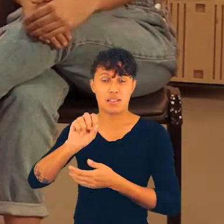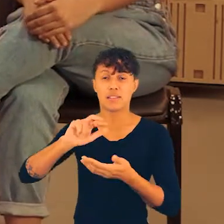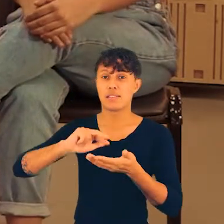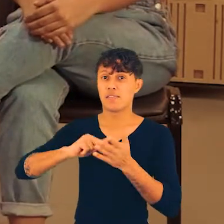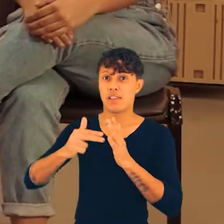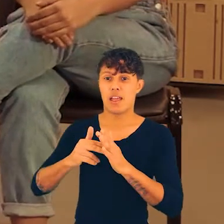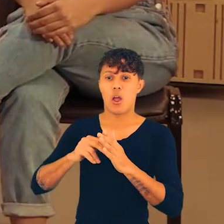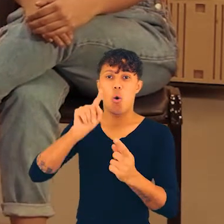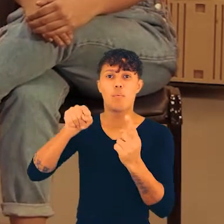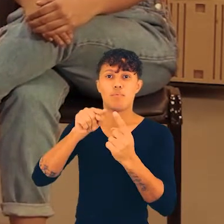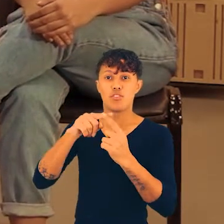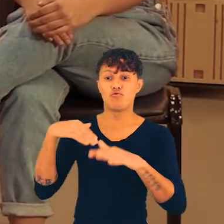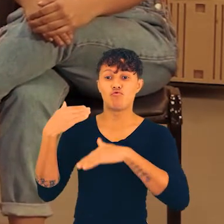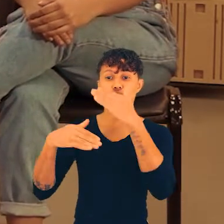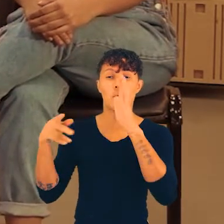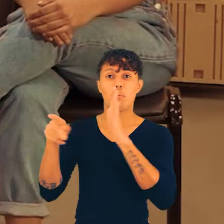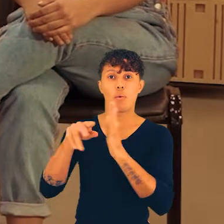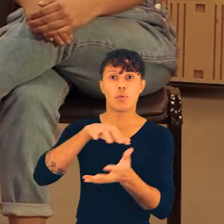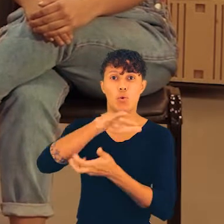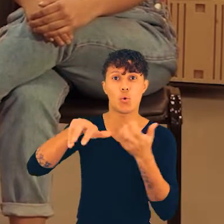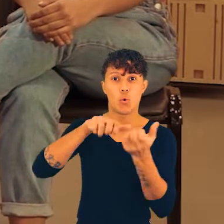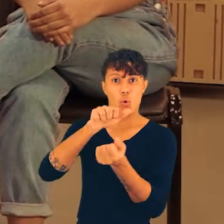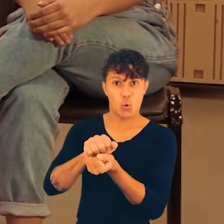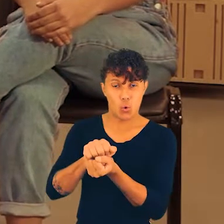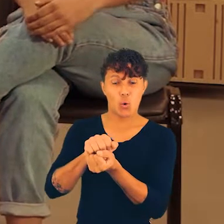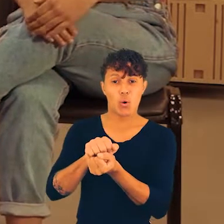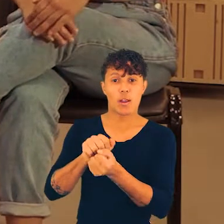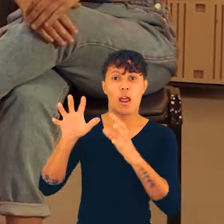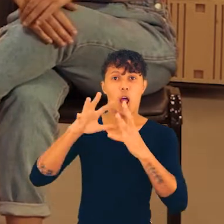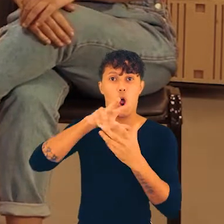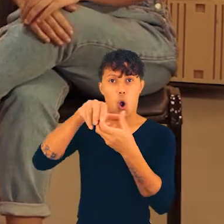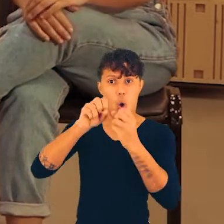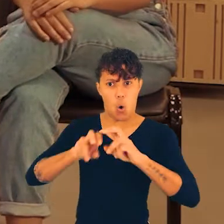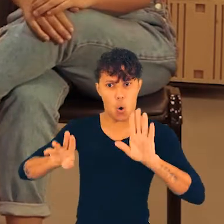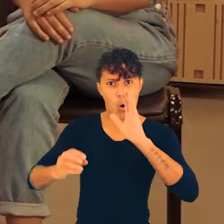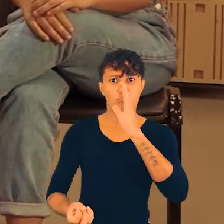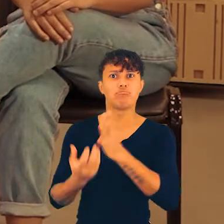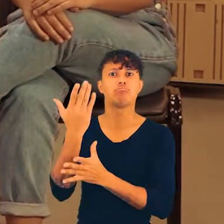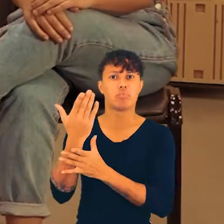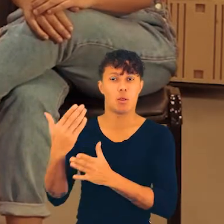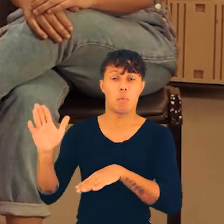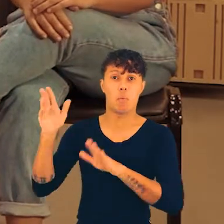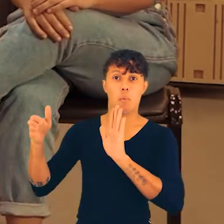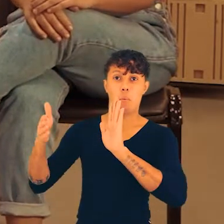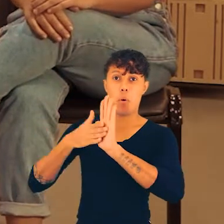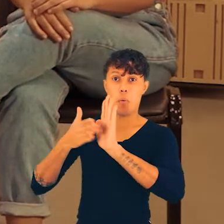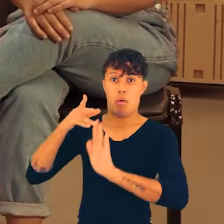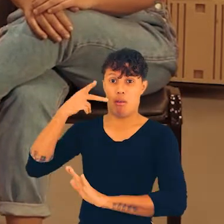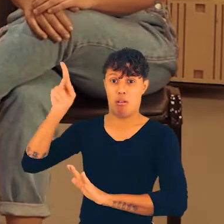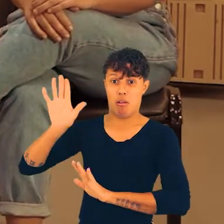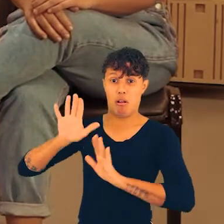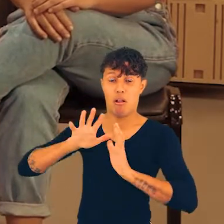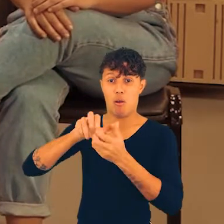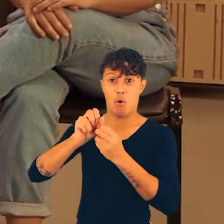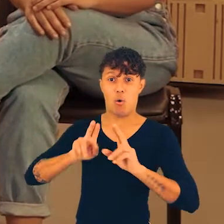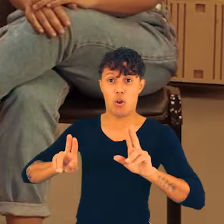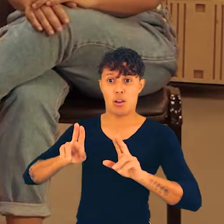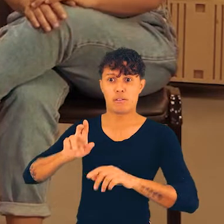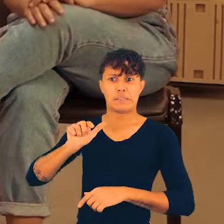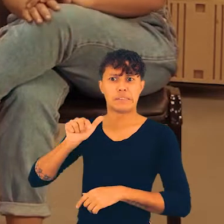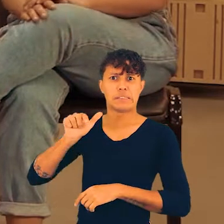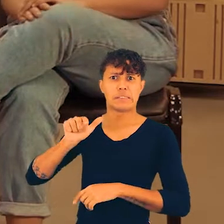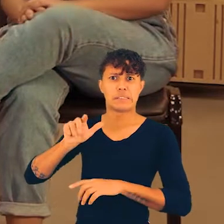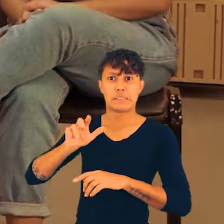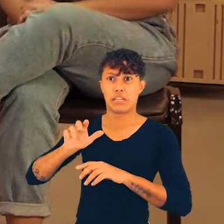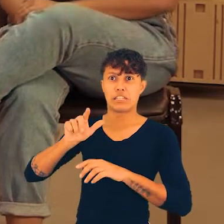Objetivo de Desenvolvimento Sustentável. A ONU que fez mesmo. Esse era um projeto da ONU. E dentro das